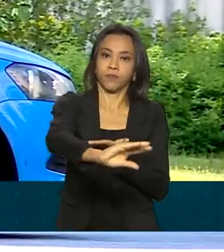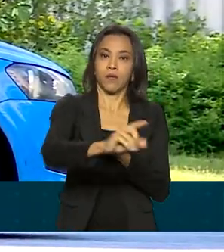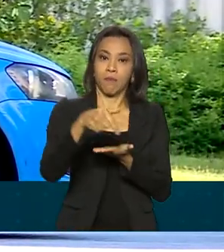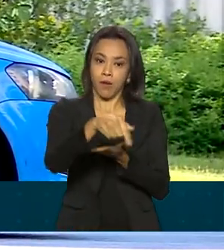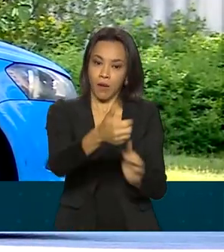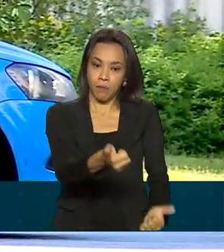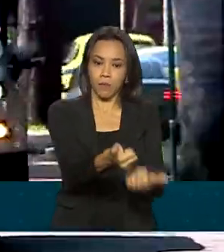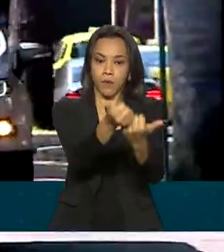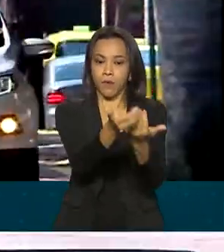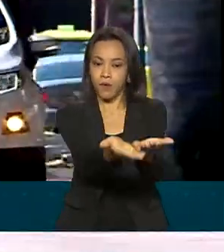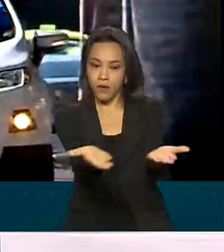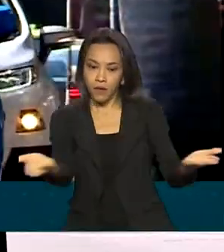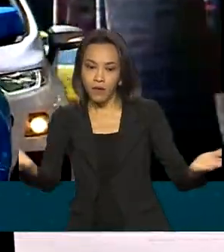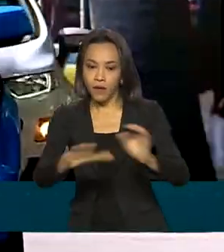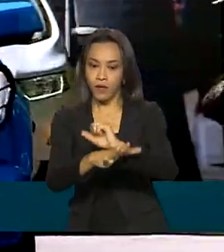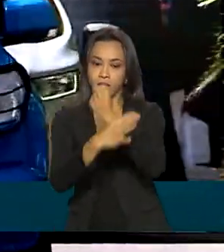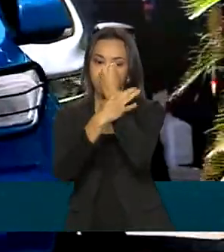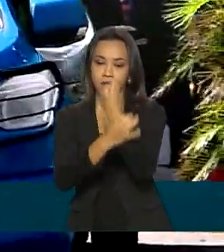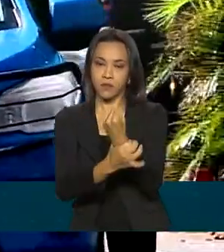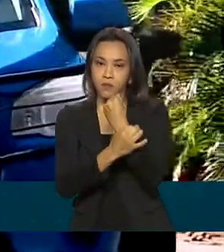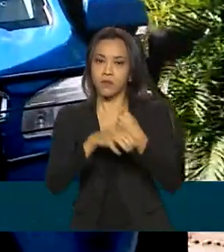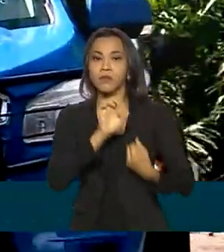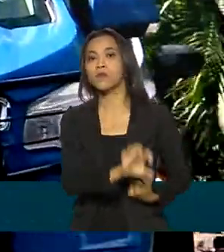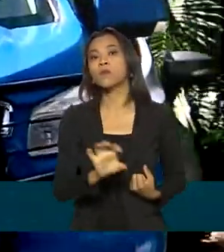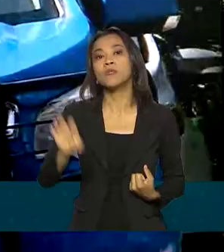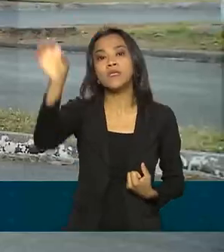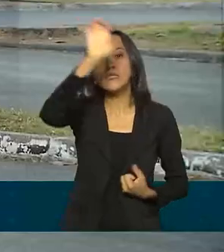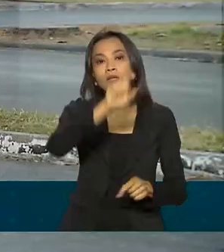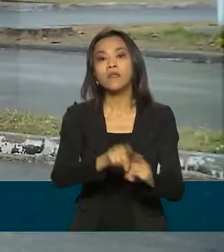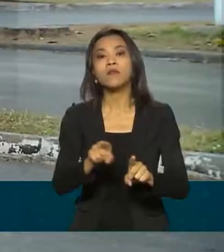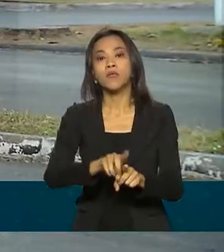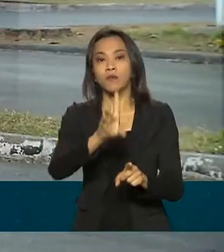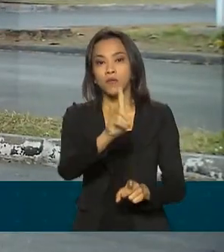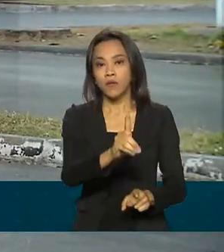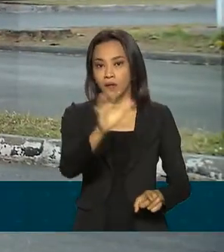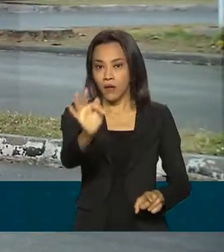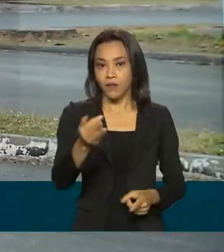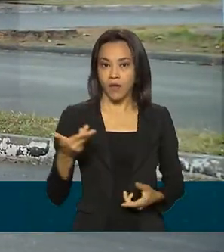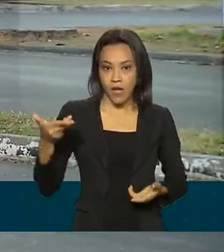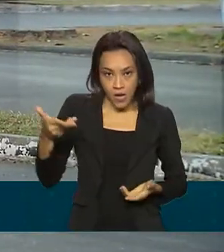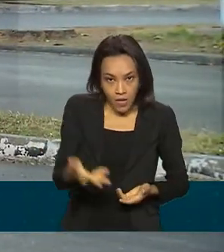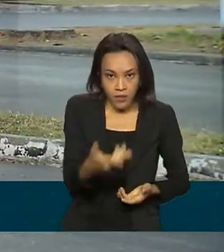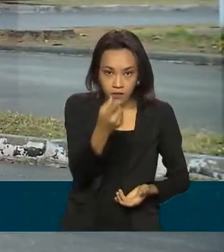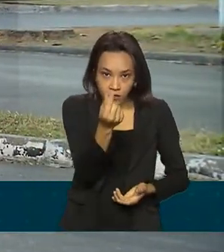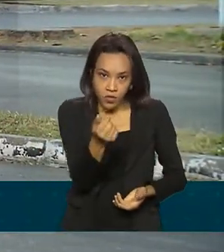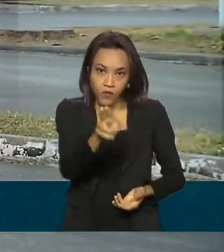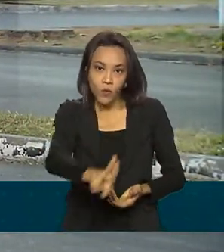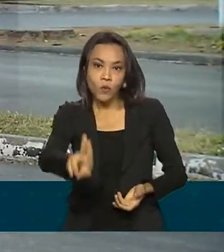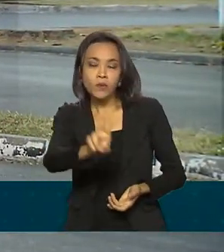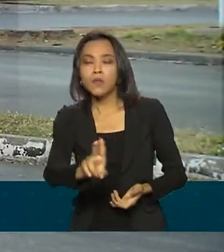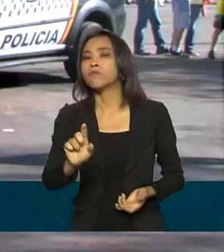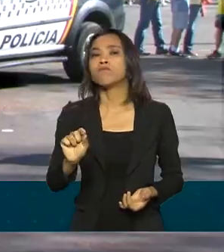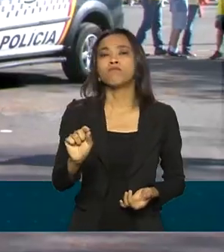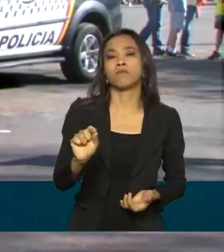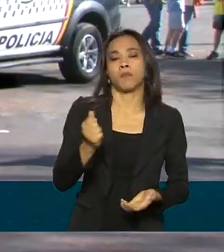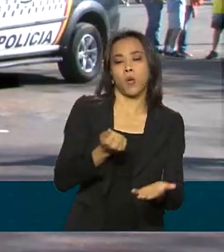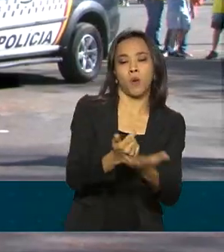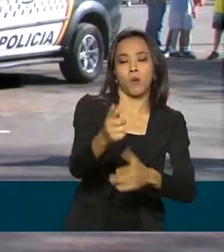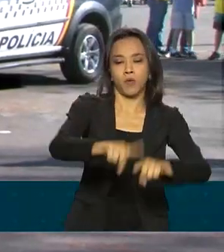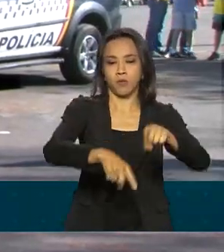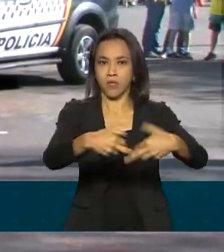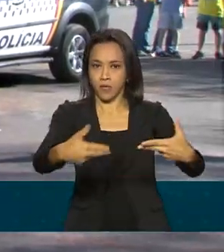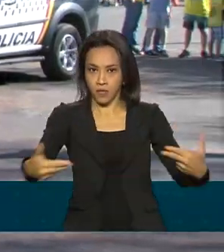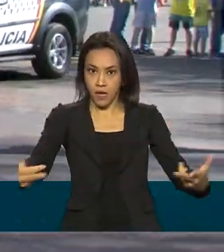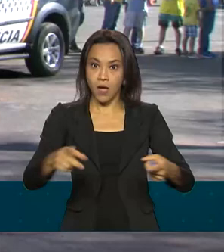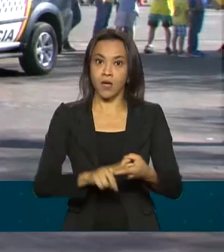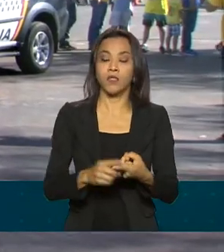forças de segurança nos estados e no Distrito Federal. Os recursos foram utilizados na compra de equipamentos, aquisição